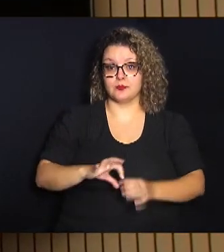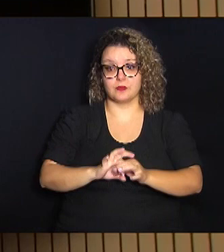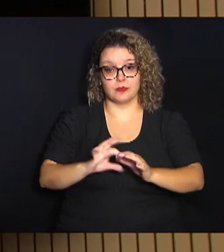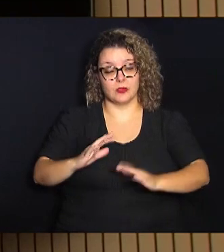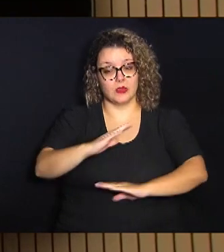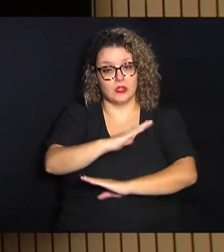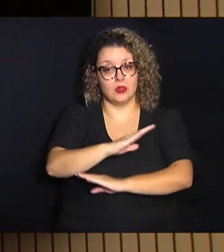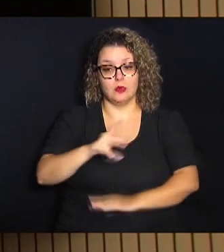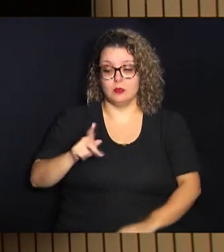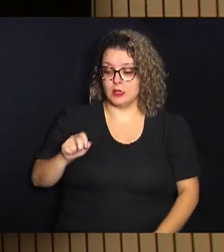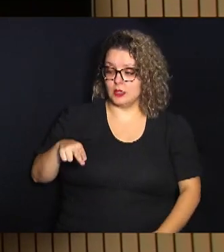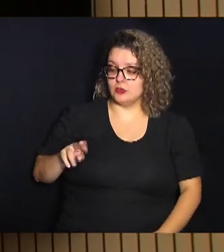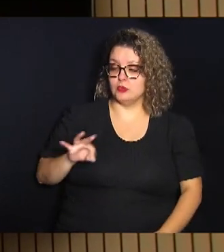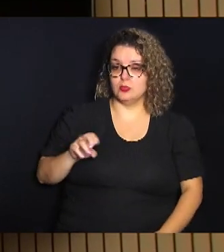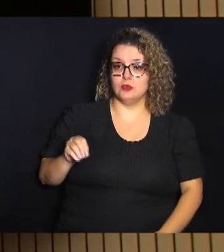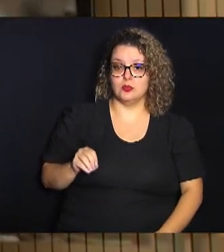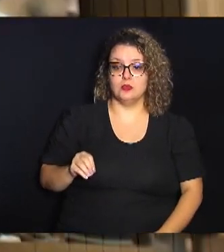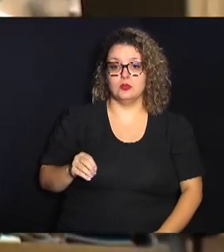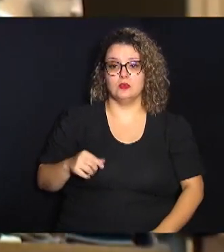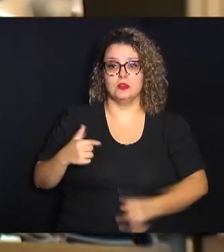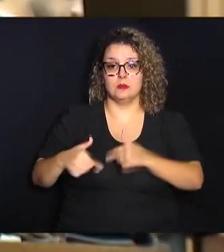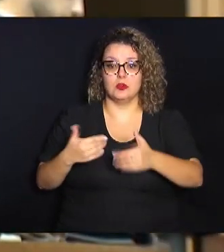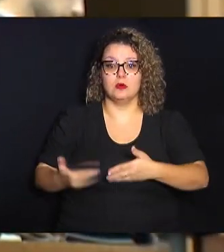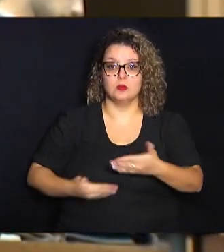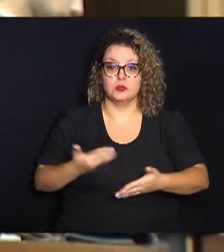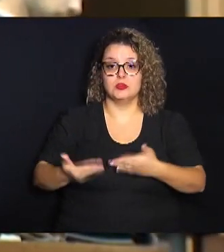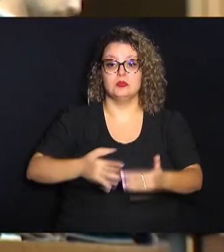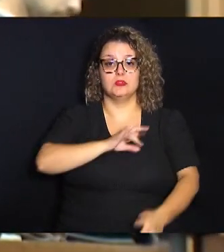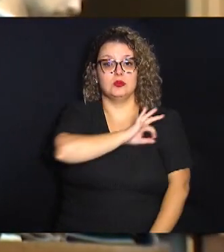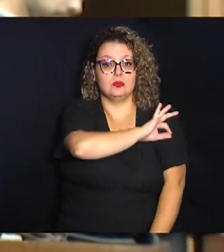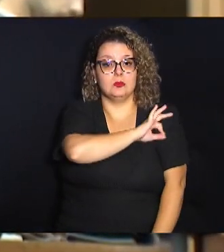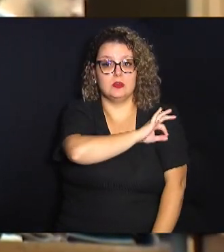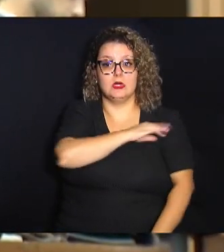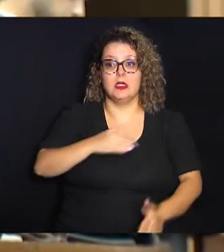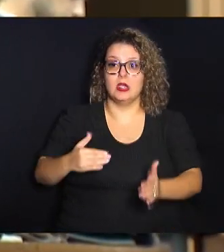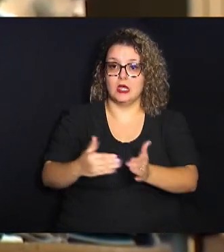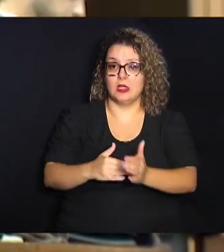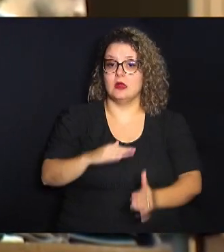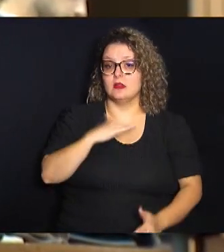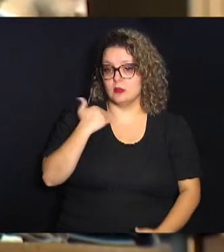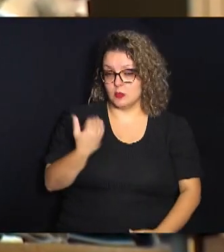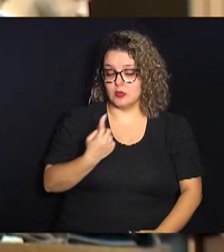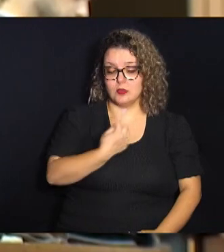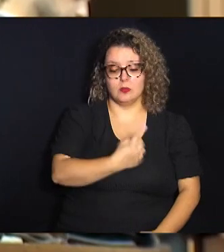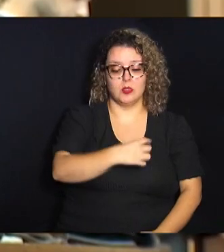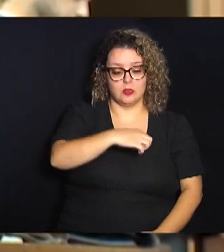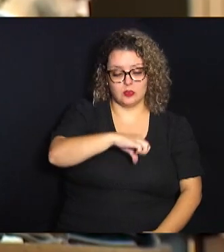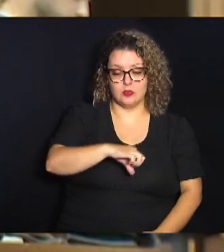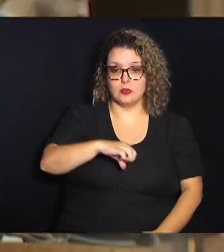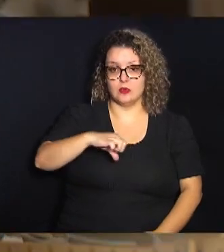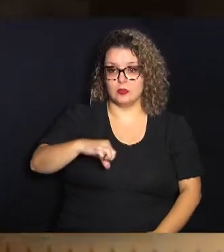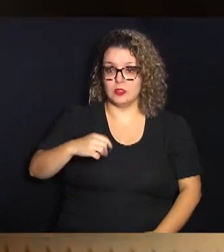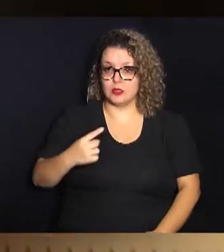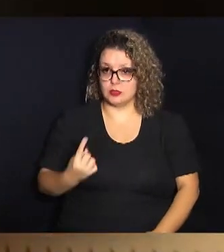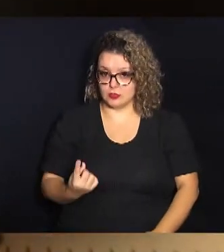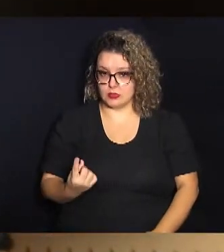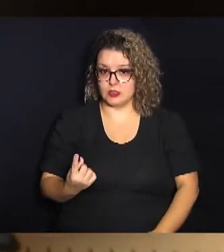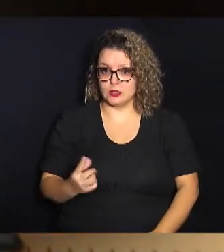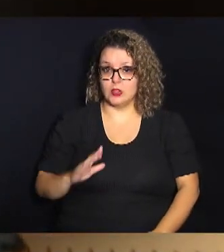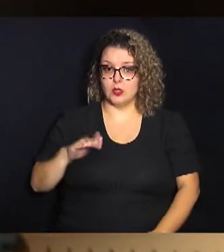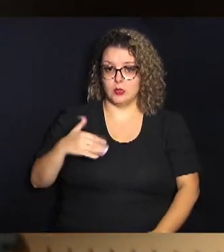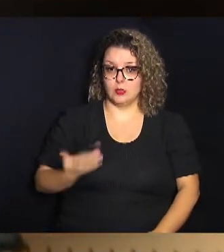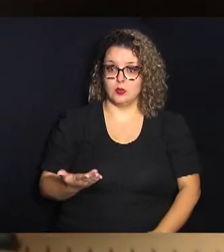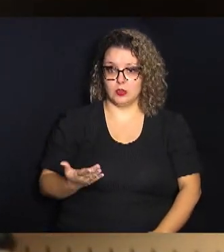Panuto atuou como servidor da Prefeitura de Campinas até seu falecimento, em 1991, quando